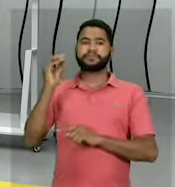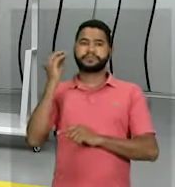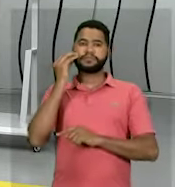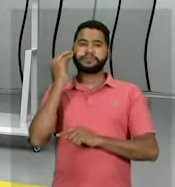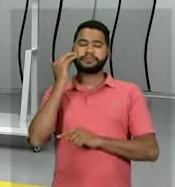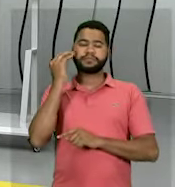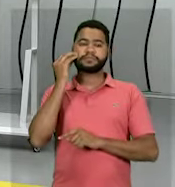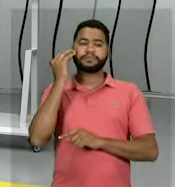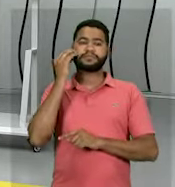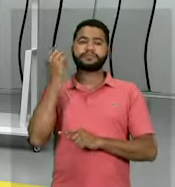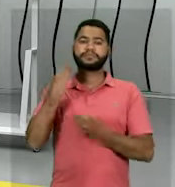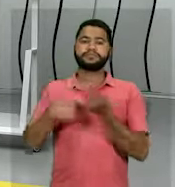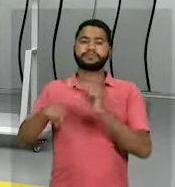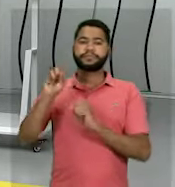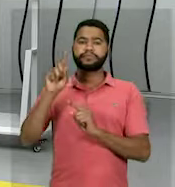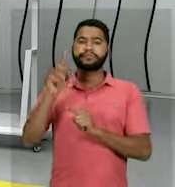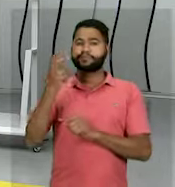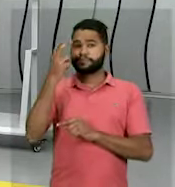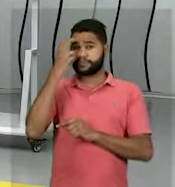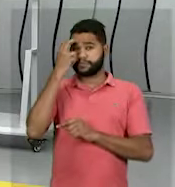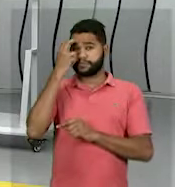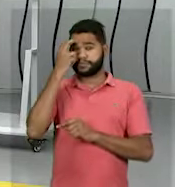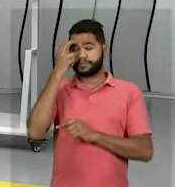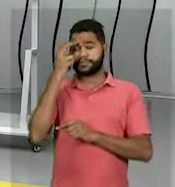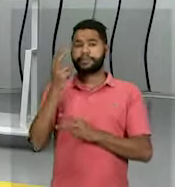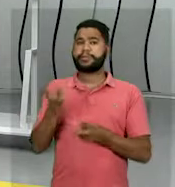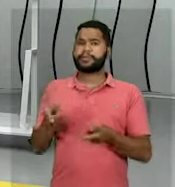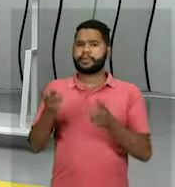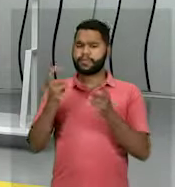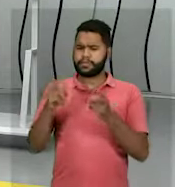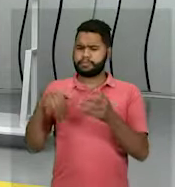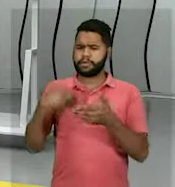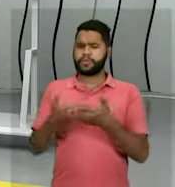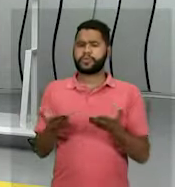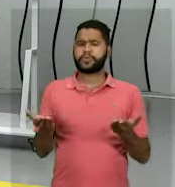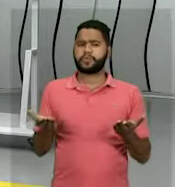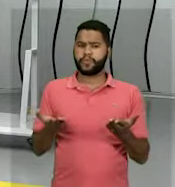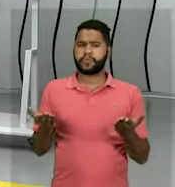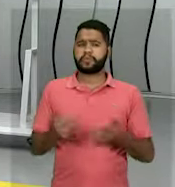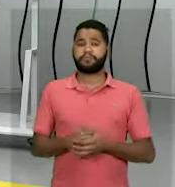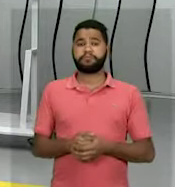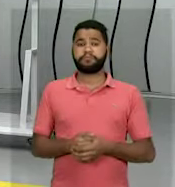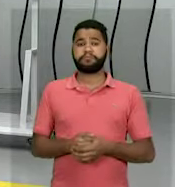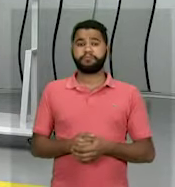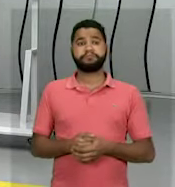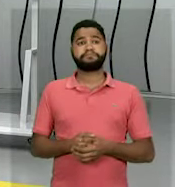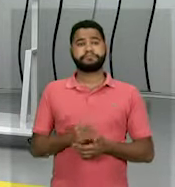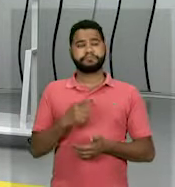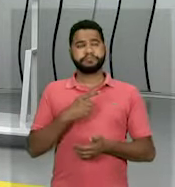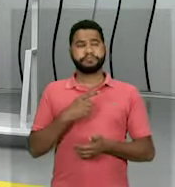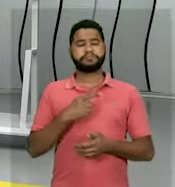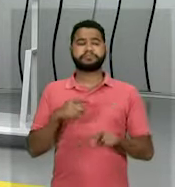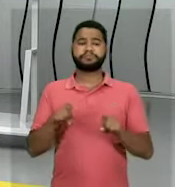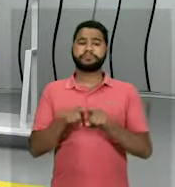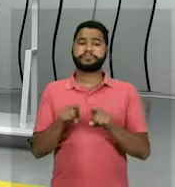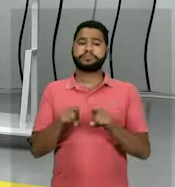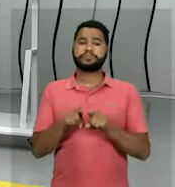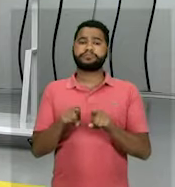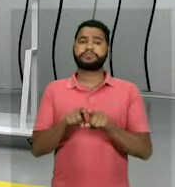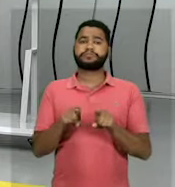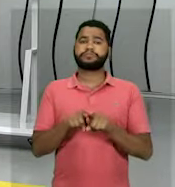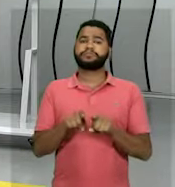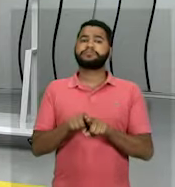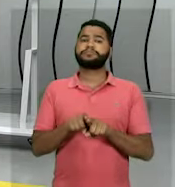pela superação dessa cultura patriarcal, a gente percebe até os dias de hoje. Então, há um claro também essa